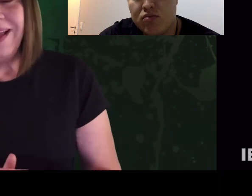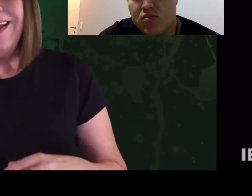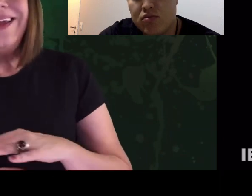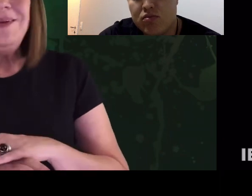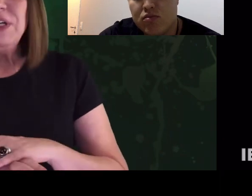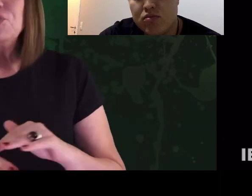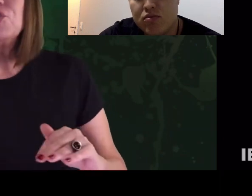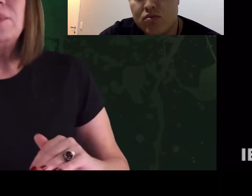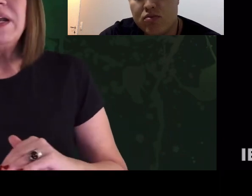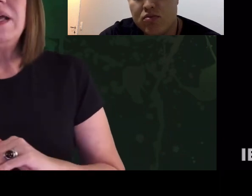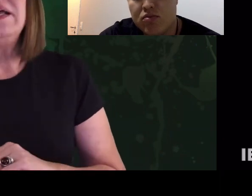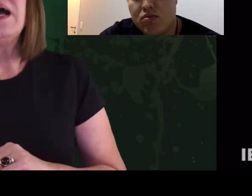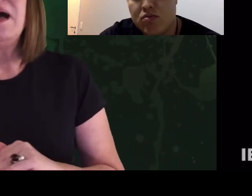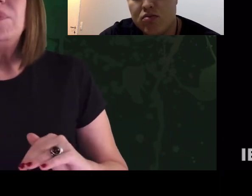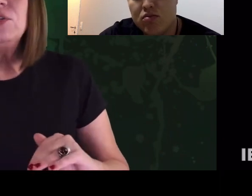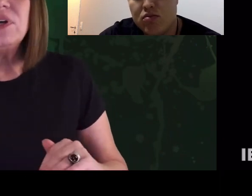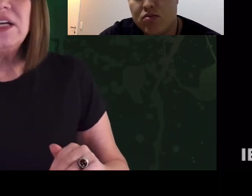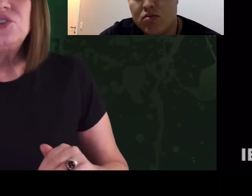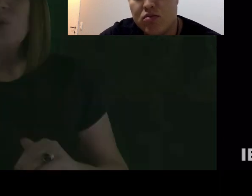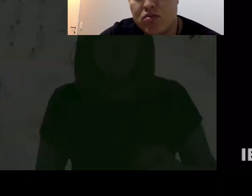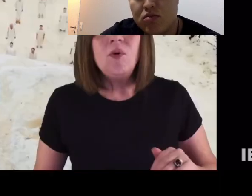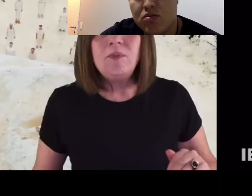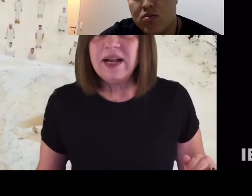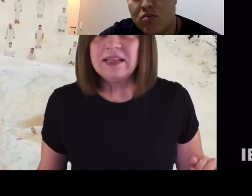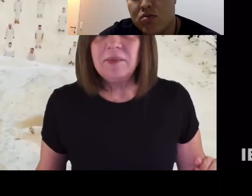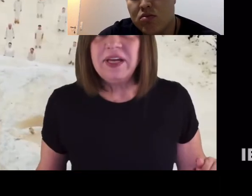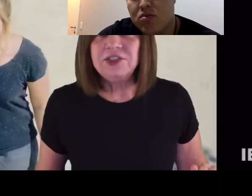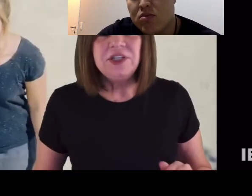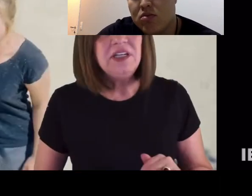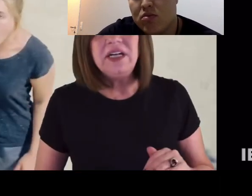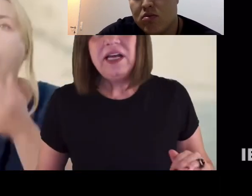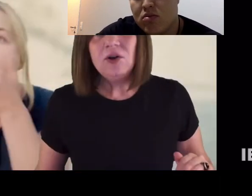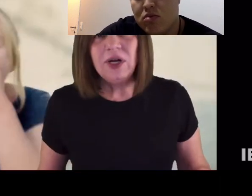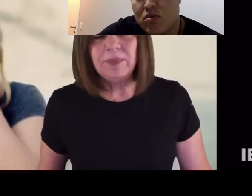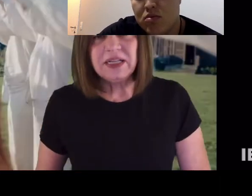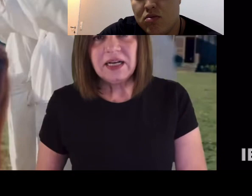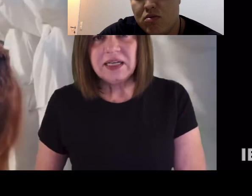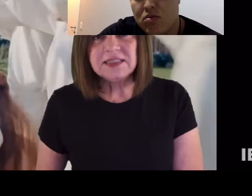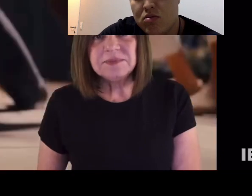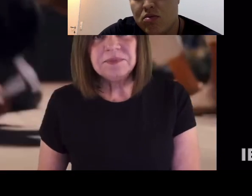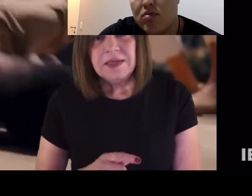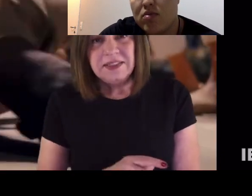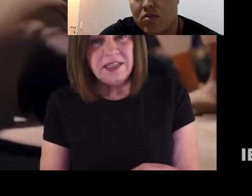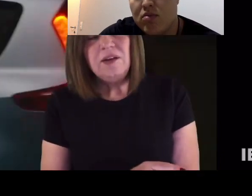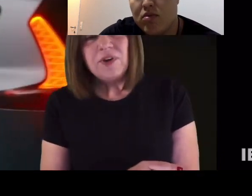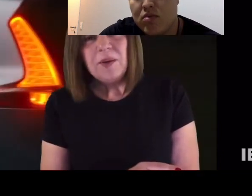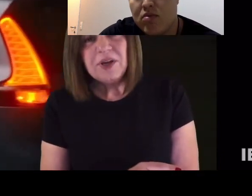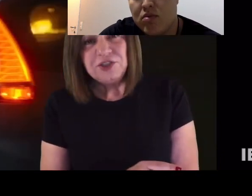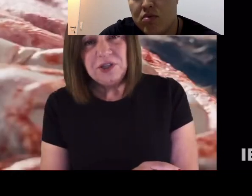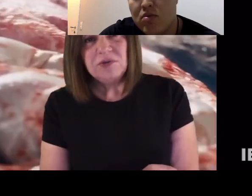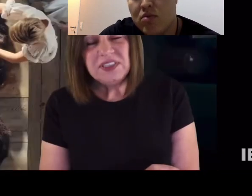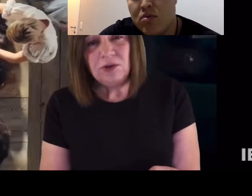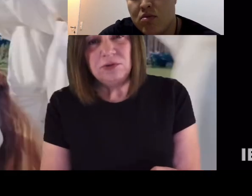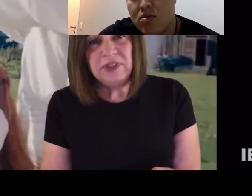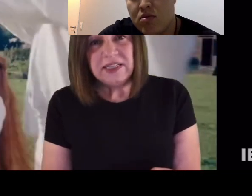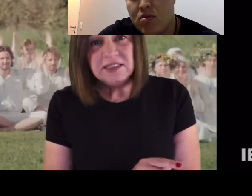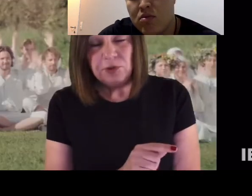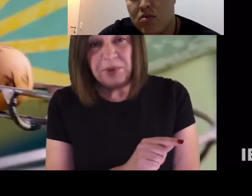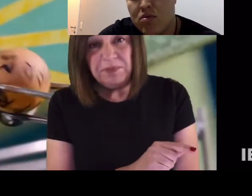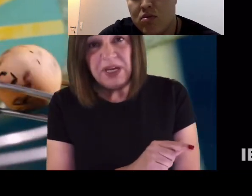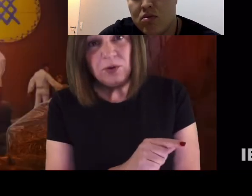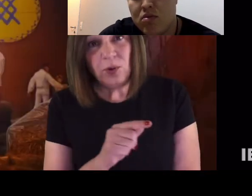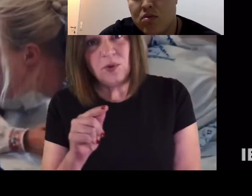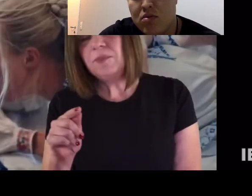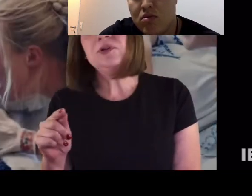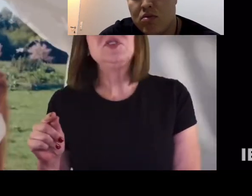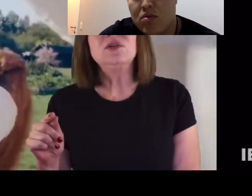em Midsommar ele abandona isso completamente e nem olha para trás. Se ele foi capaz de dar um salto desse